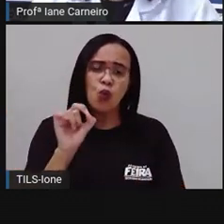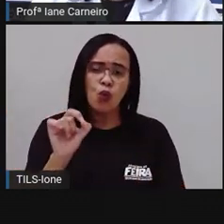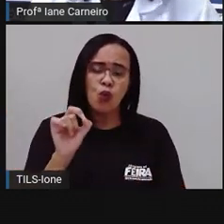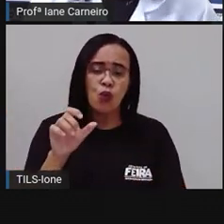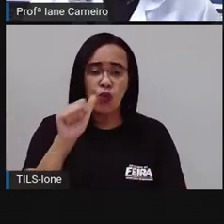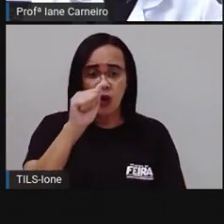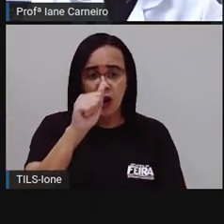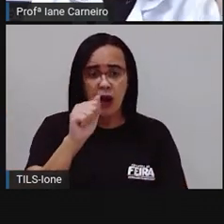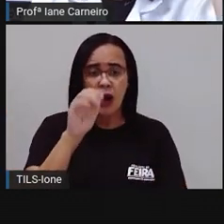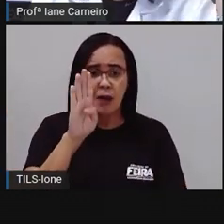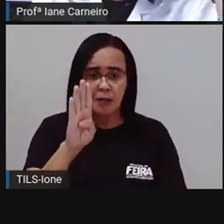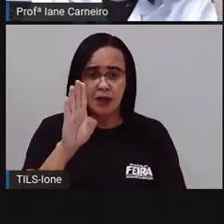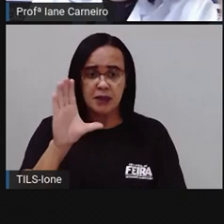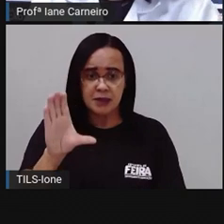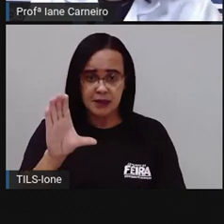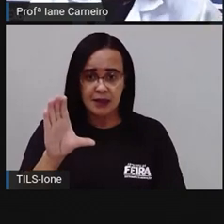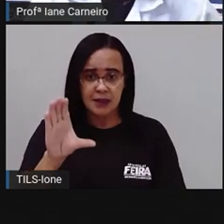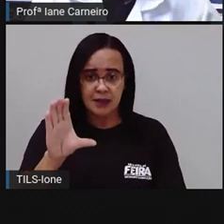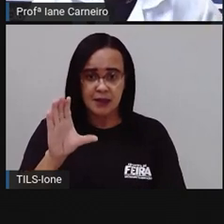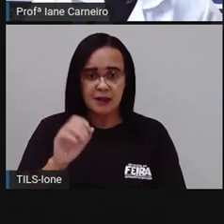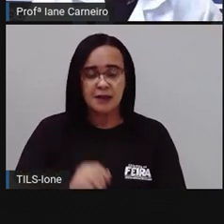O copo C.